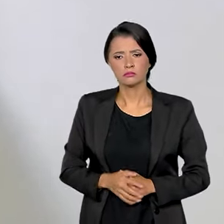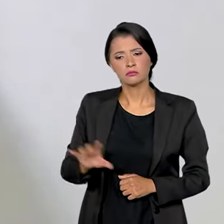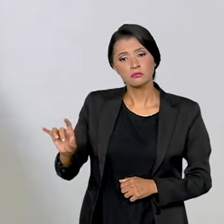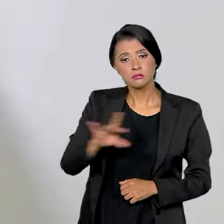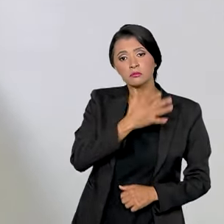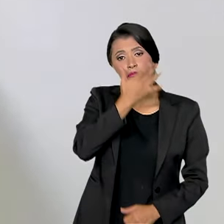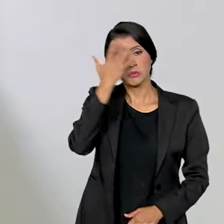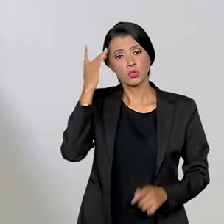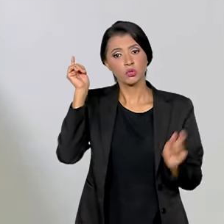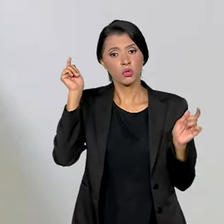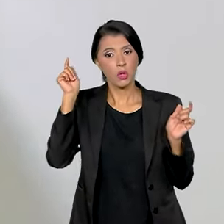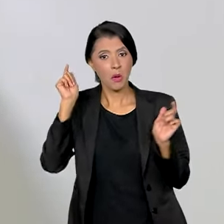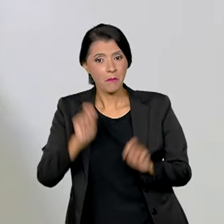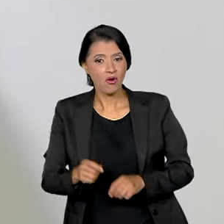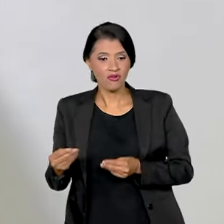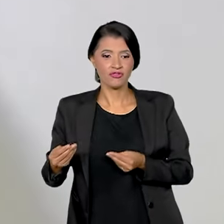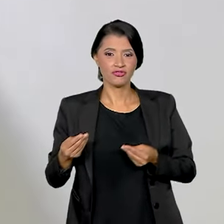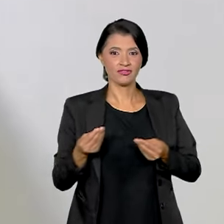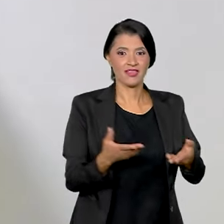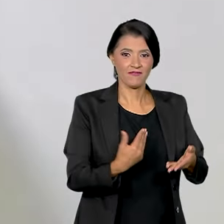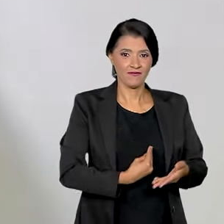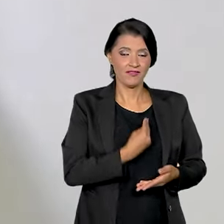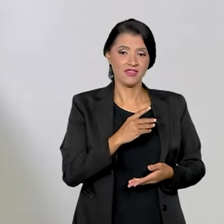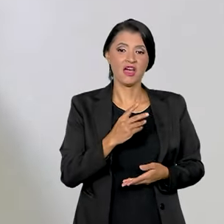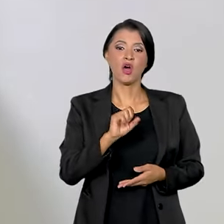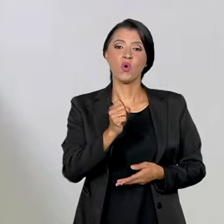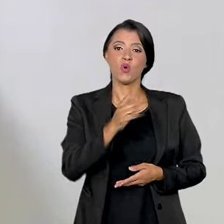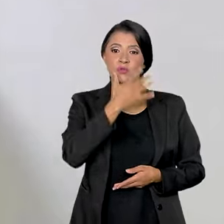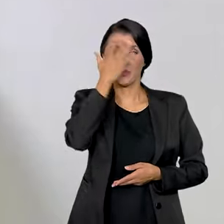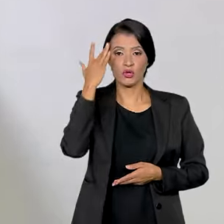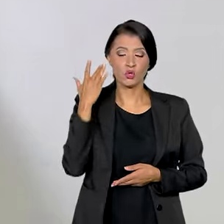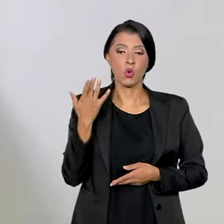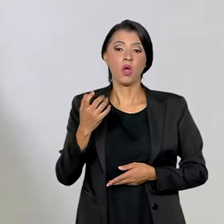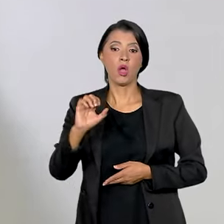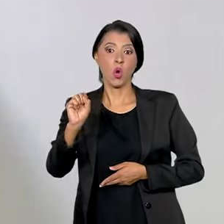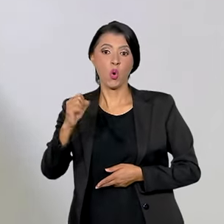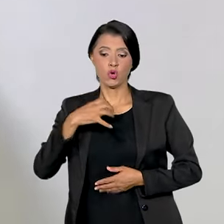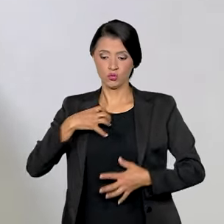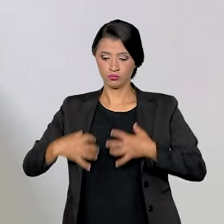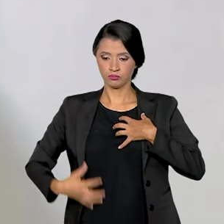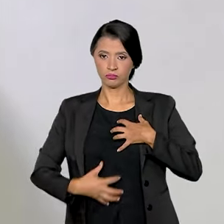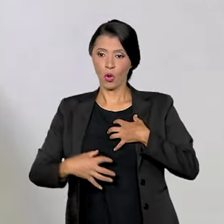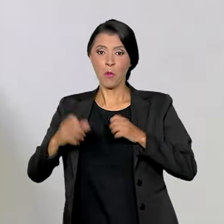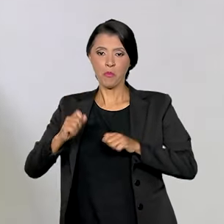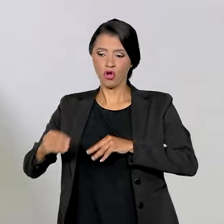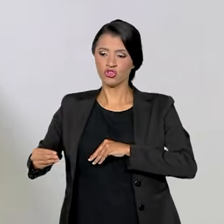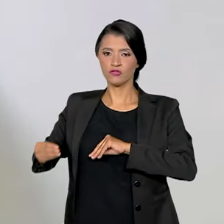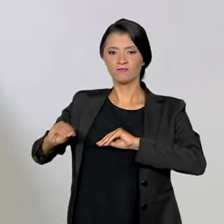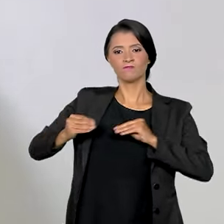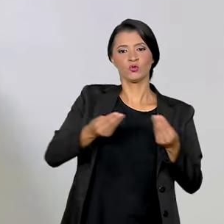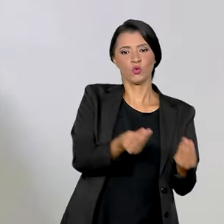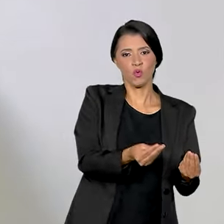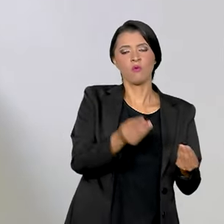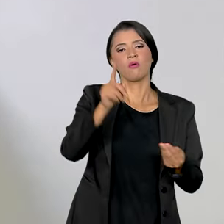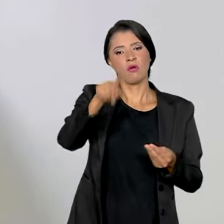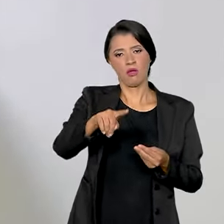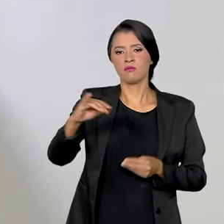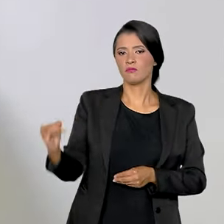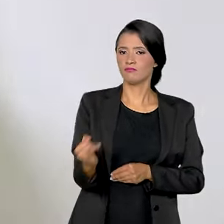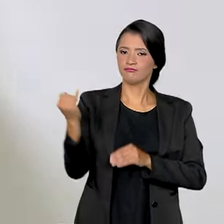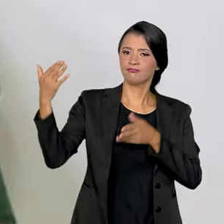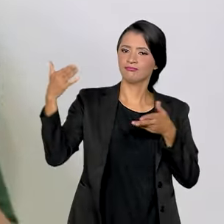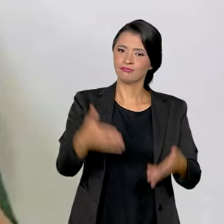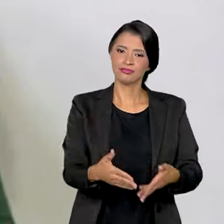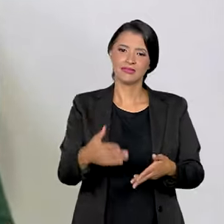Cada pessoa pode dar vida a mais oito pessoas. São oito órgãos que podem ser doados. Por isso que é fundamental essa